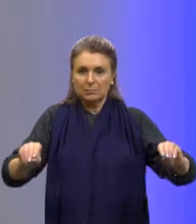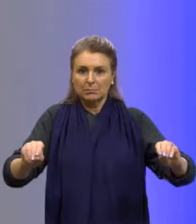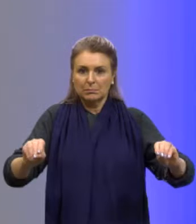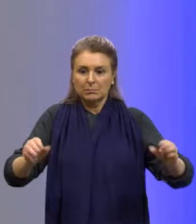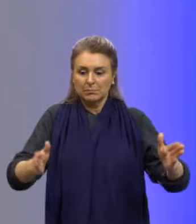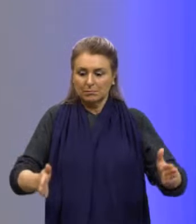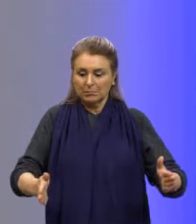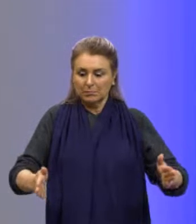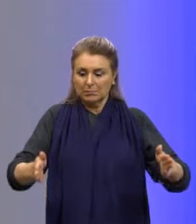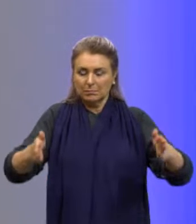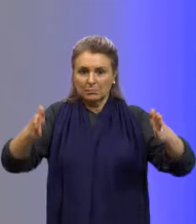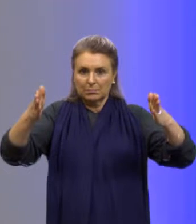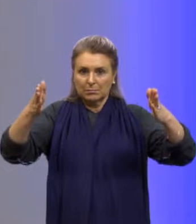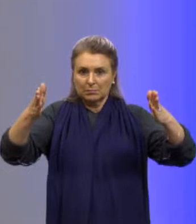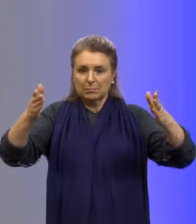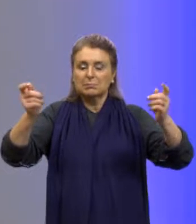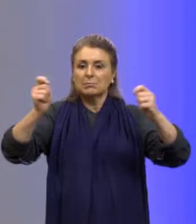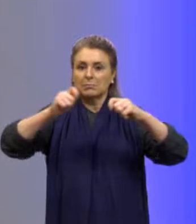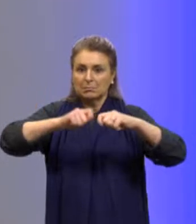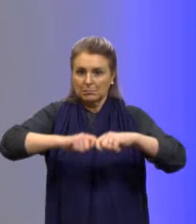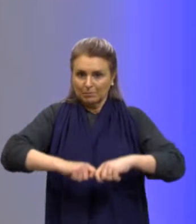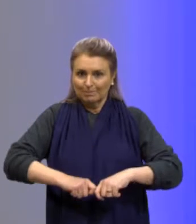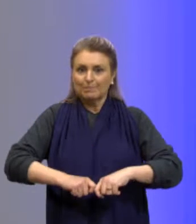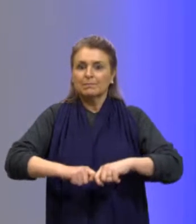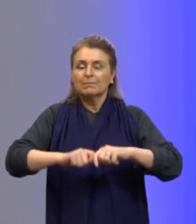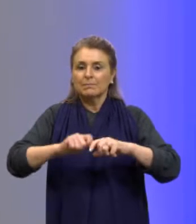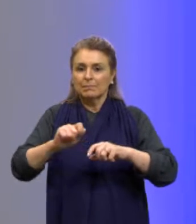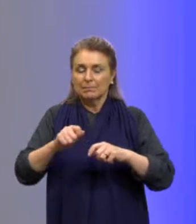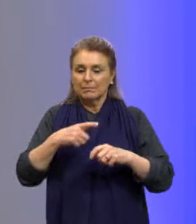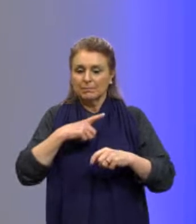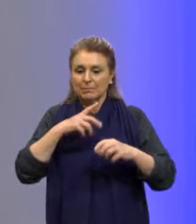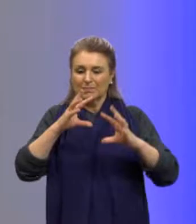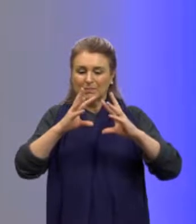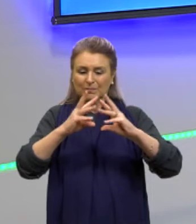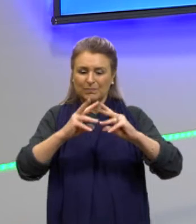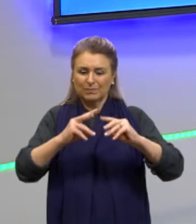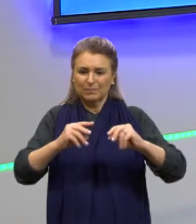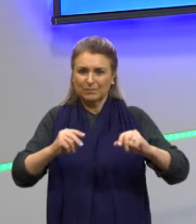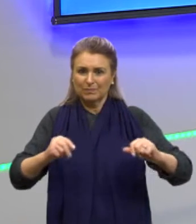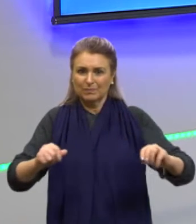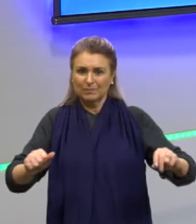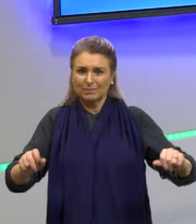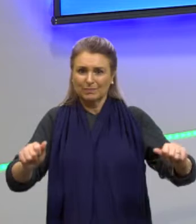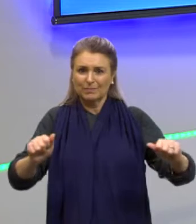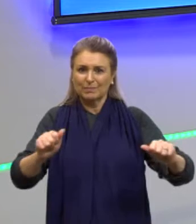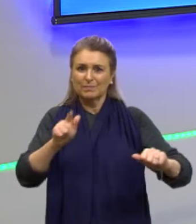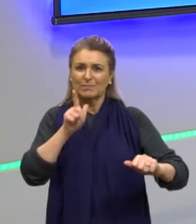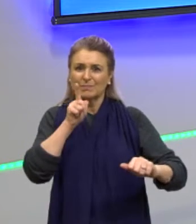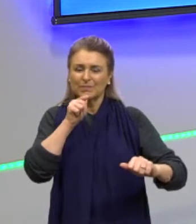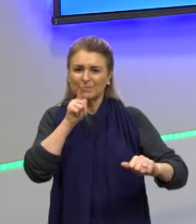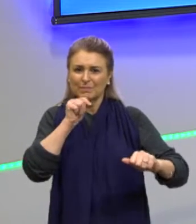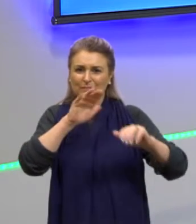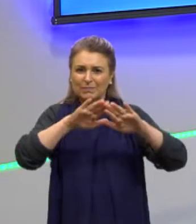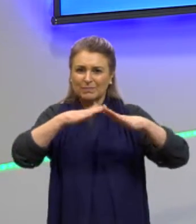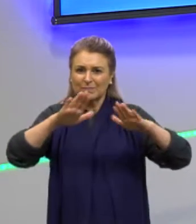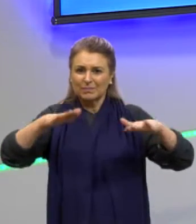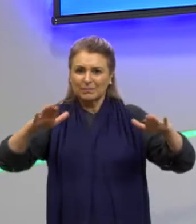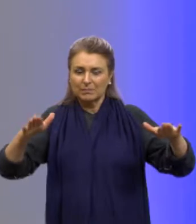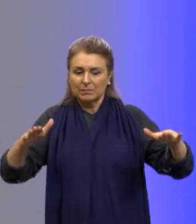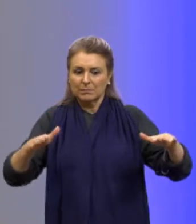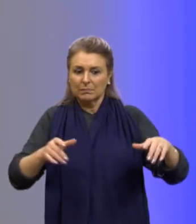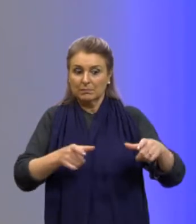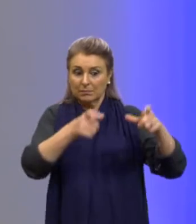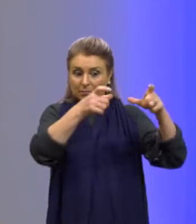altura, capazes de suportar a corrosão marinha. Para cada